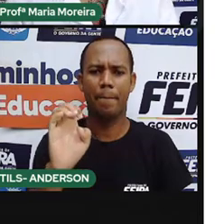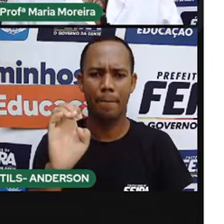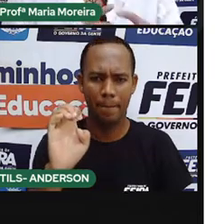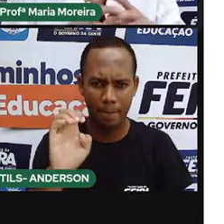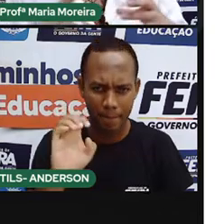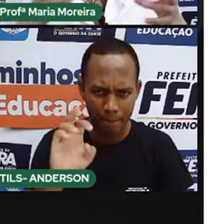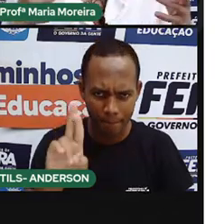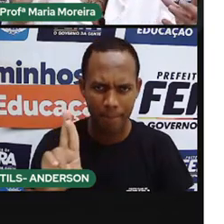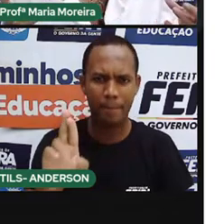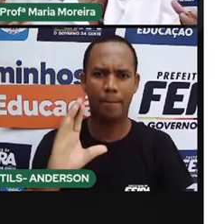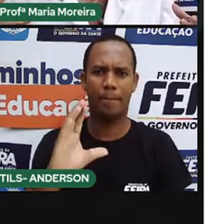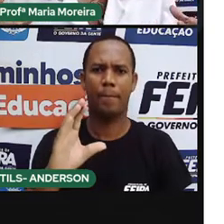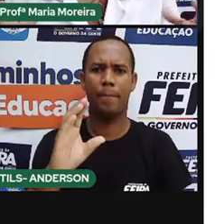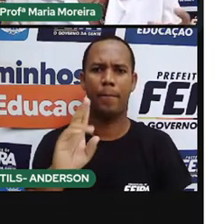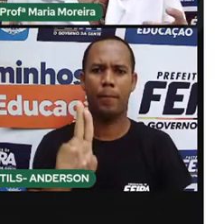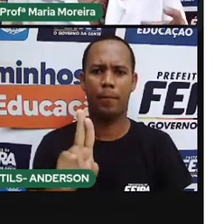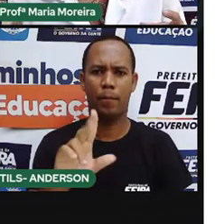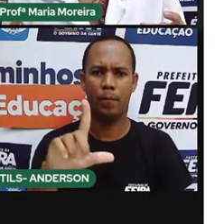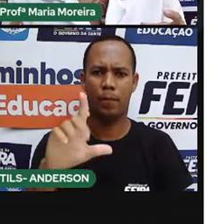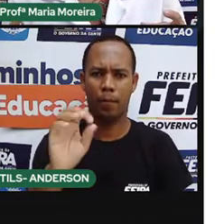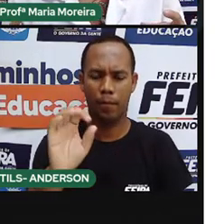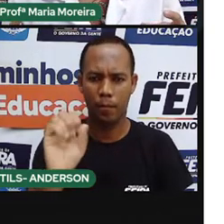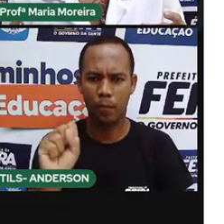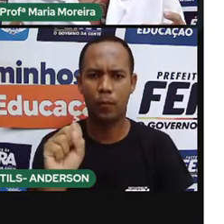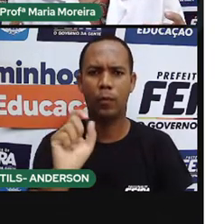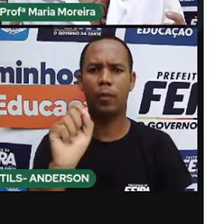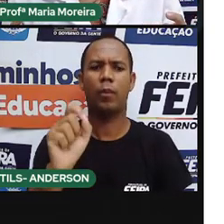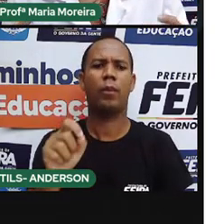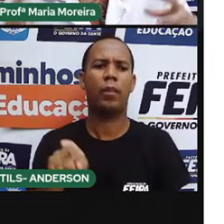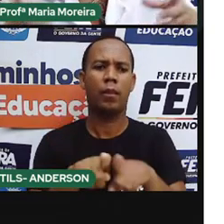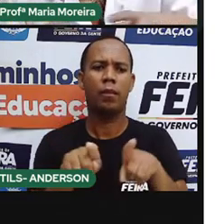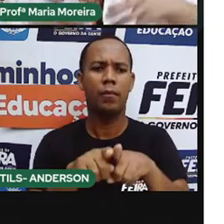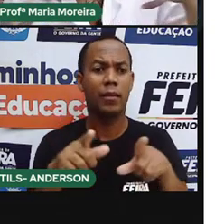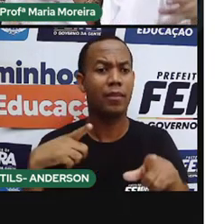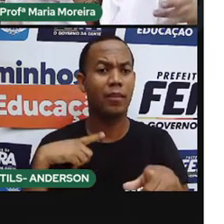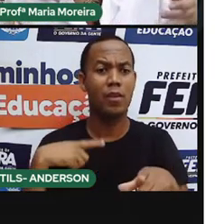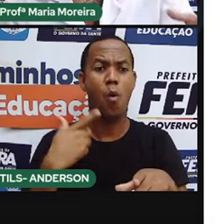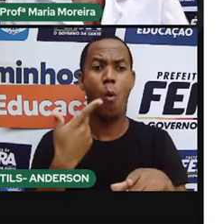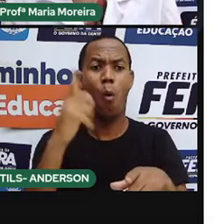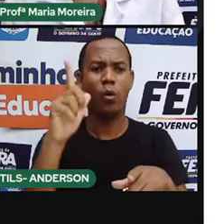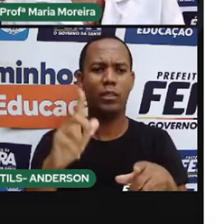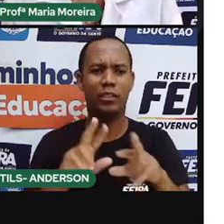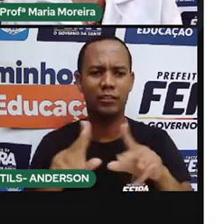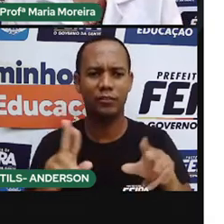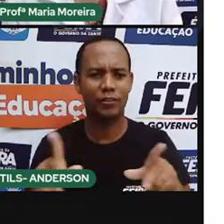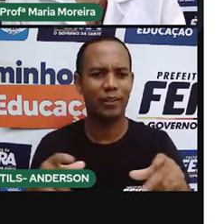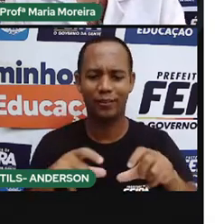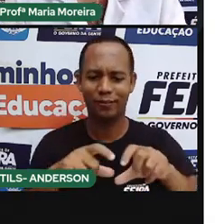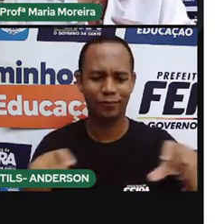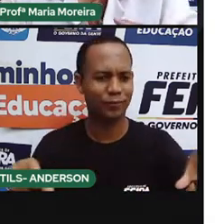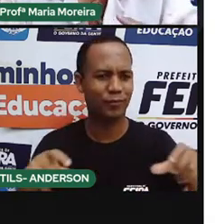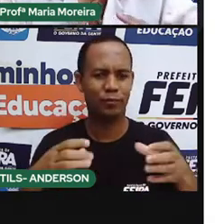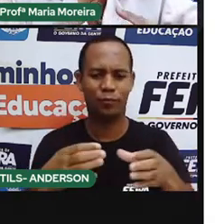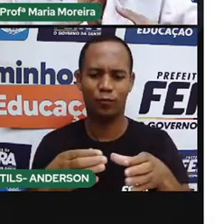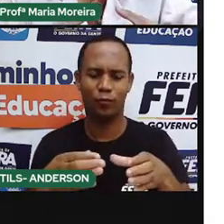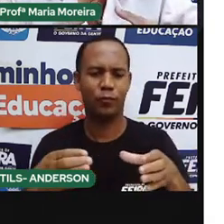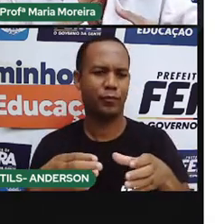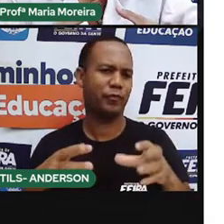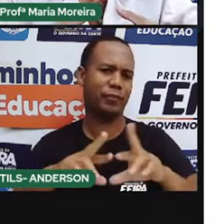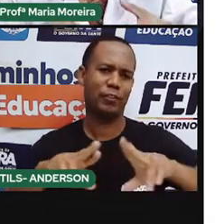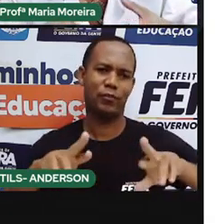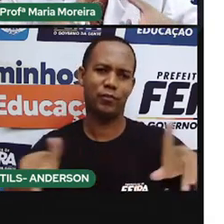que é uma raiz um pouco mais, mais dentro, maior, que o aipim, na verdade, mais, é,